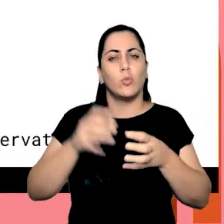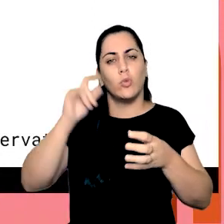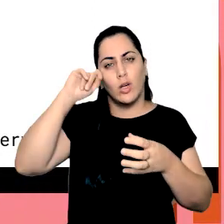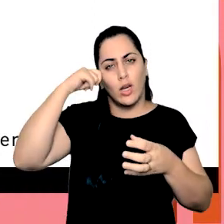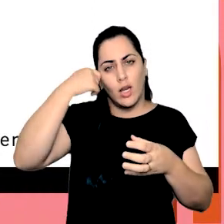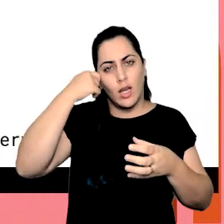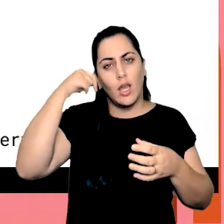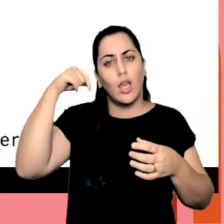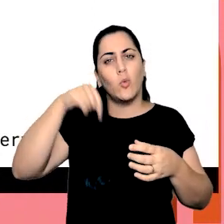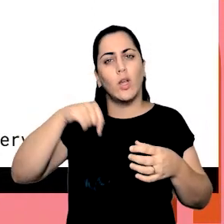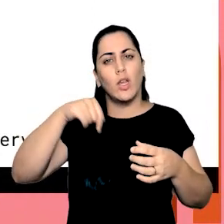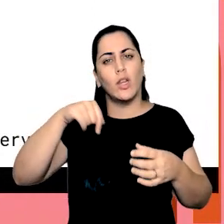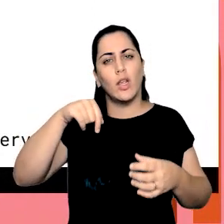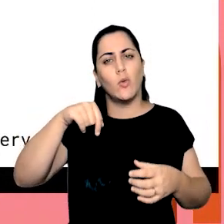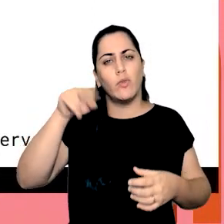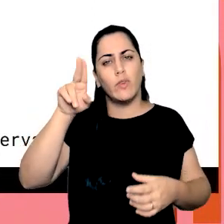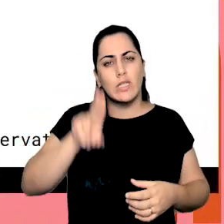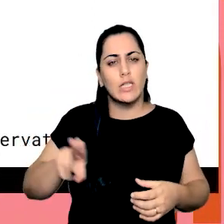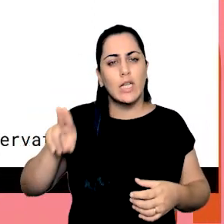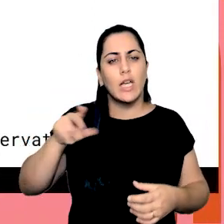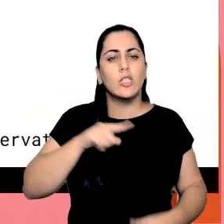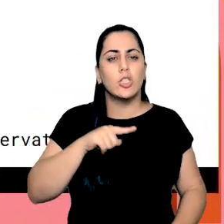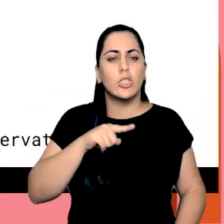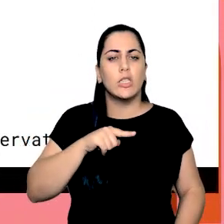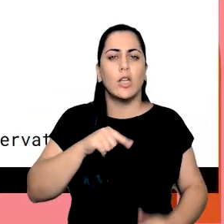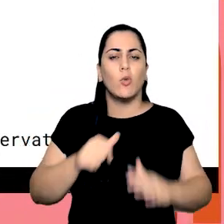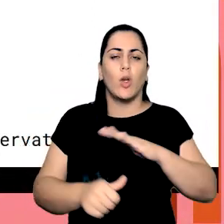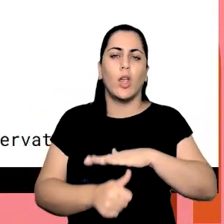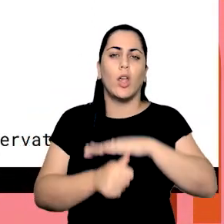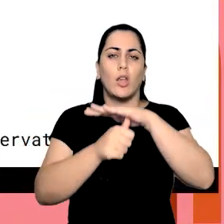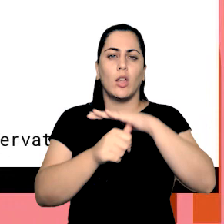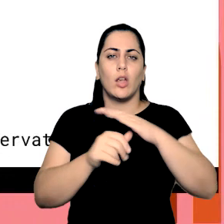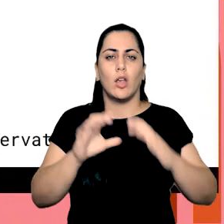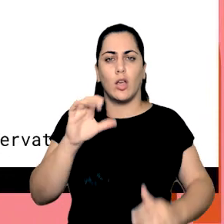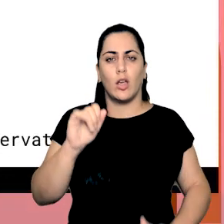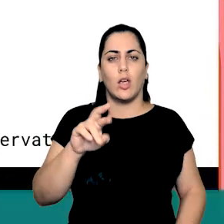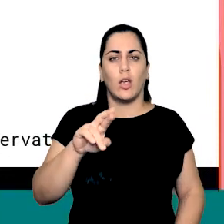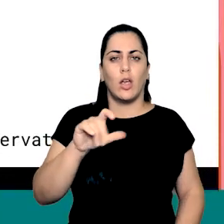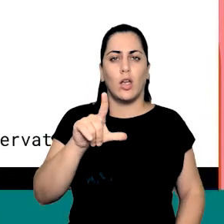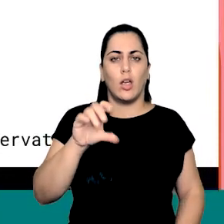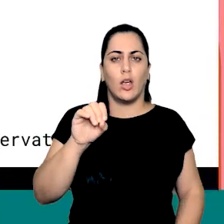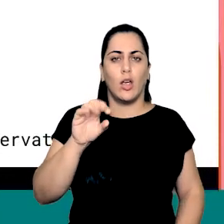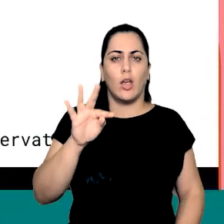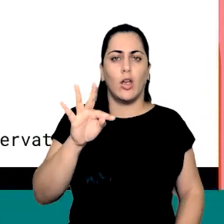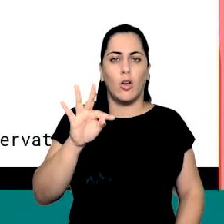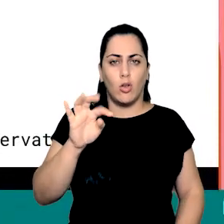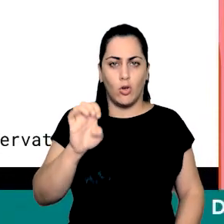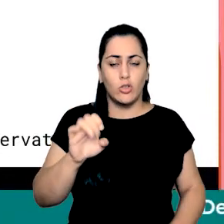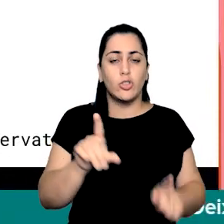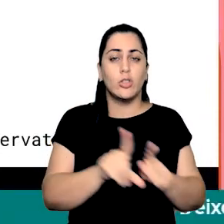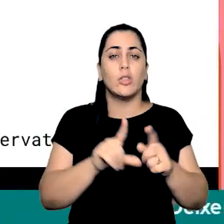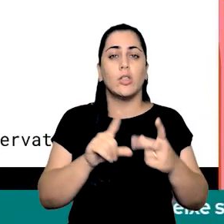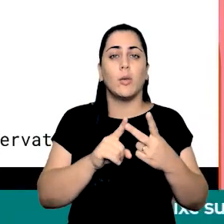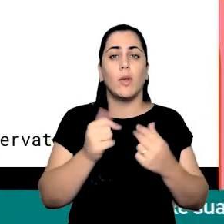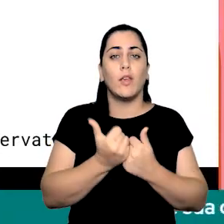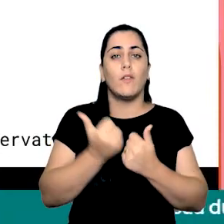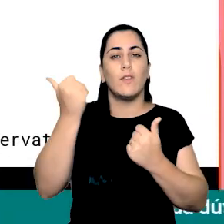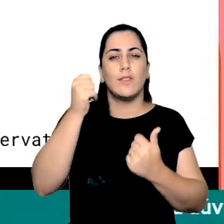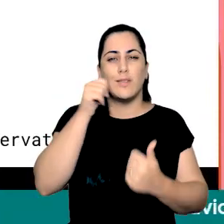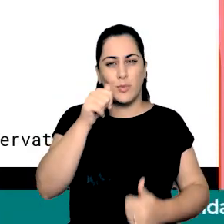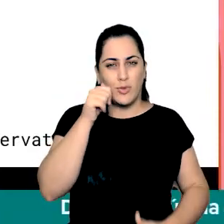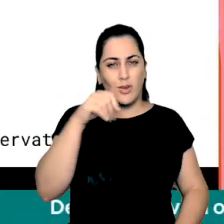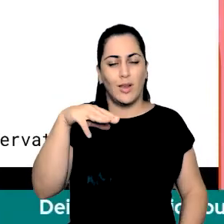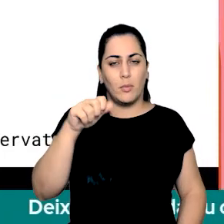coletivos aqui da universidade, estava presente o reitor Carlotti e a vice-reitora Maria Arminda e ela comentou que é um orgulho